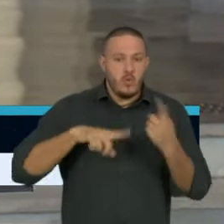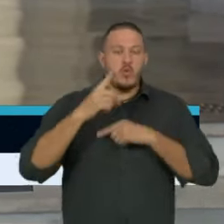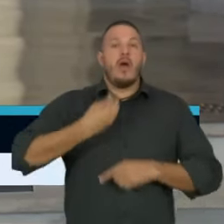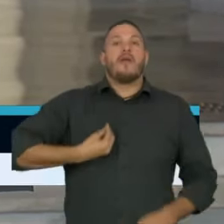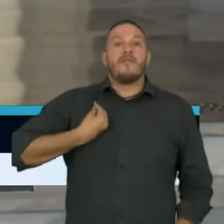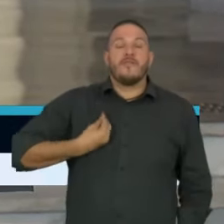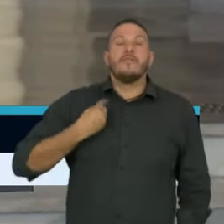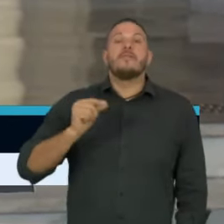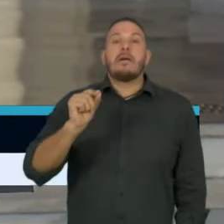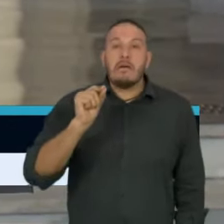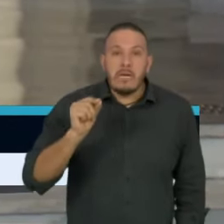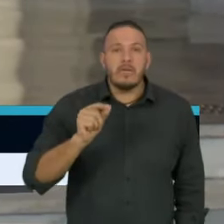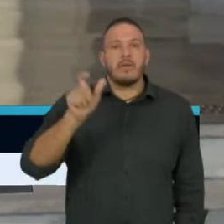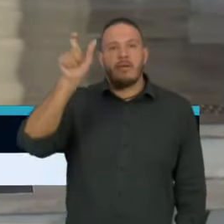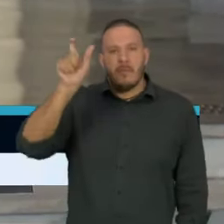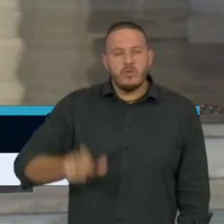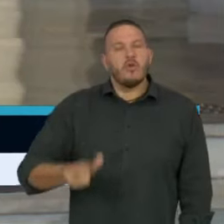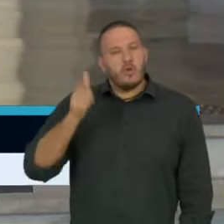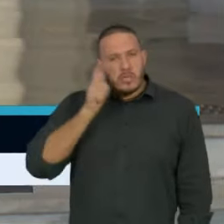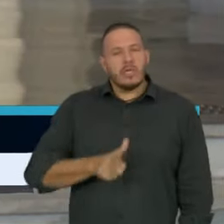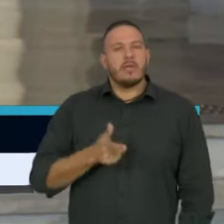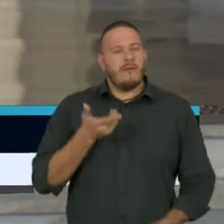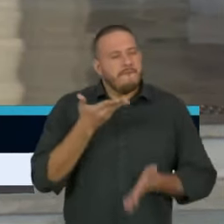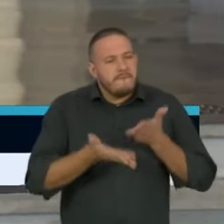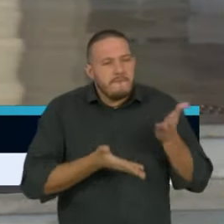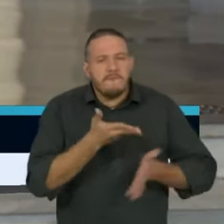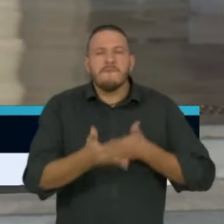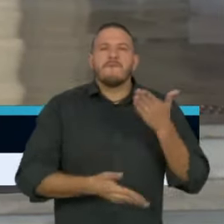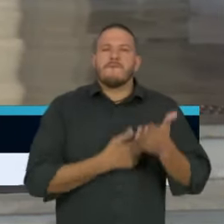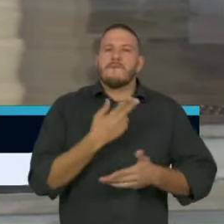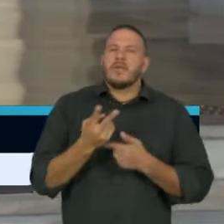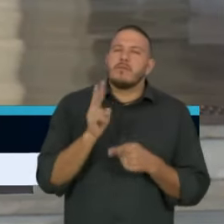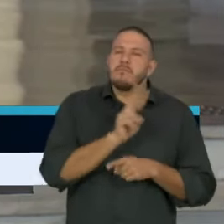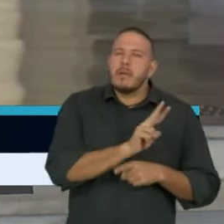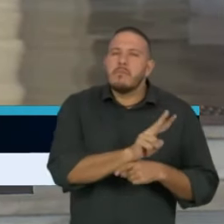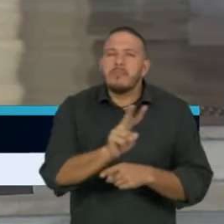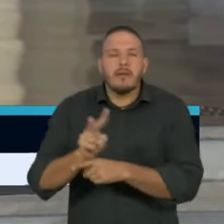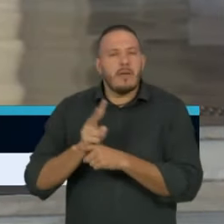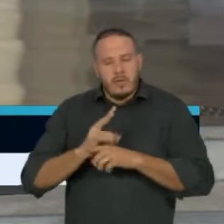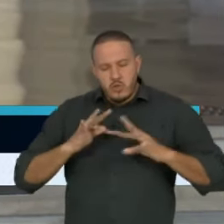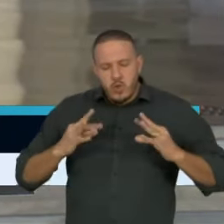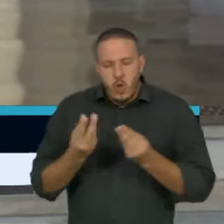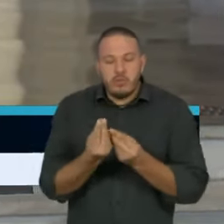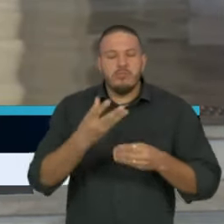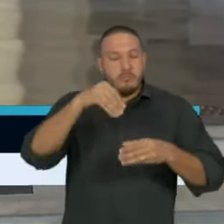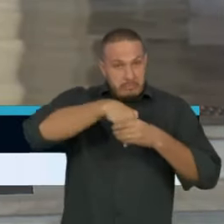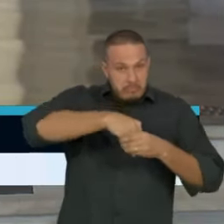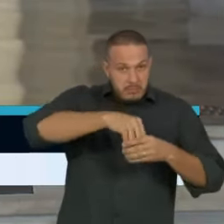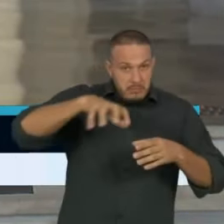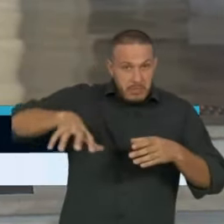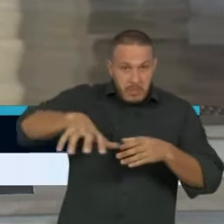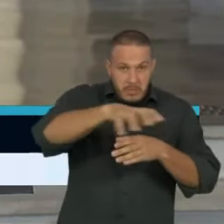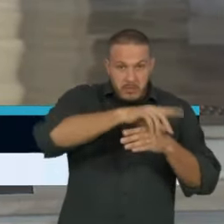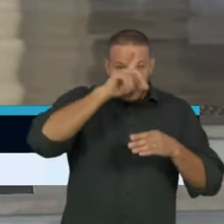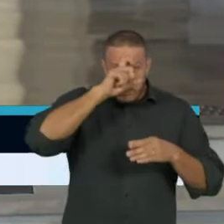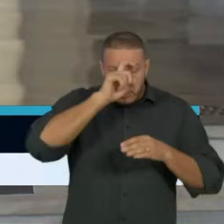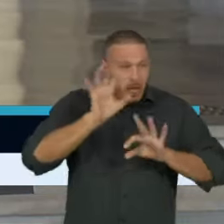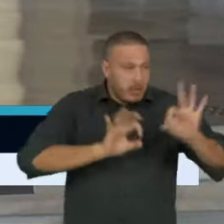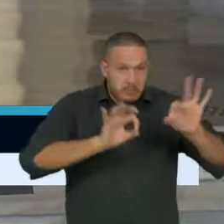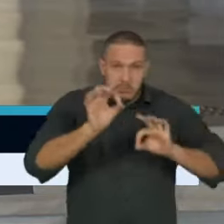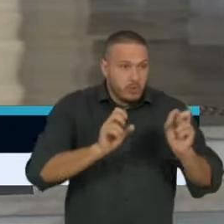os indivíduos que estiveram sendo atendidos em estruturas hospitalares arrumadas,